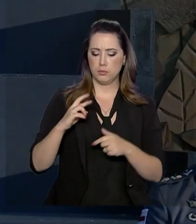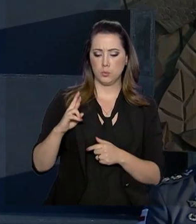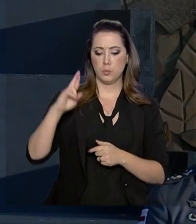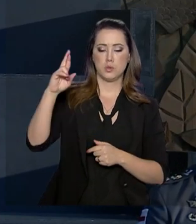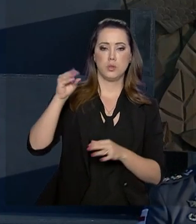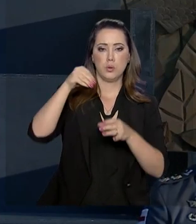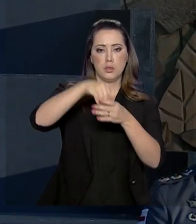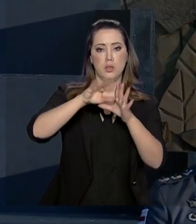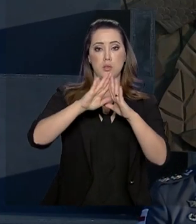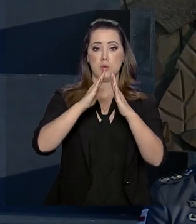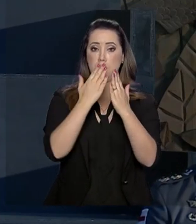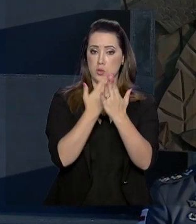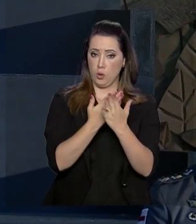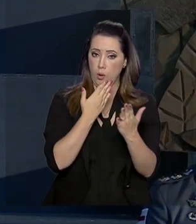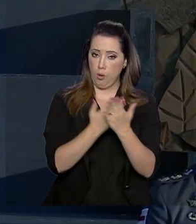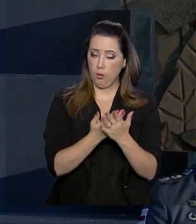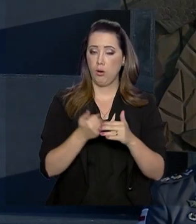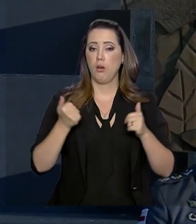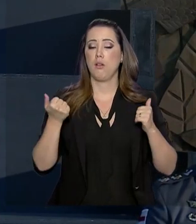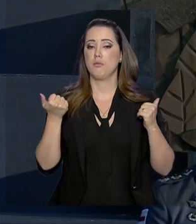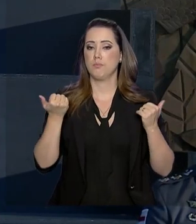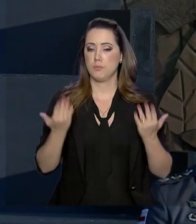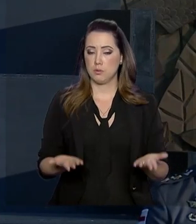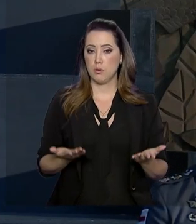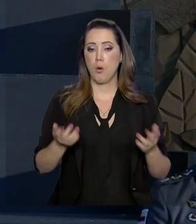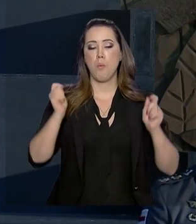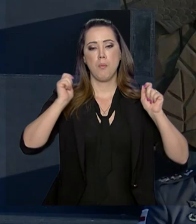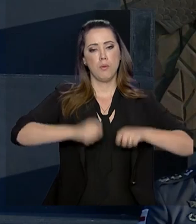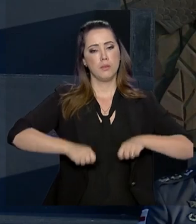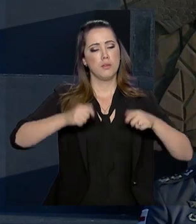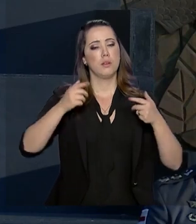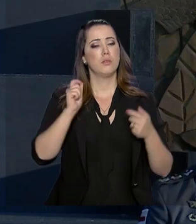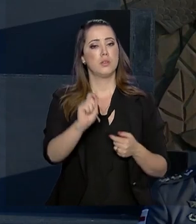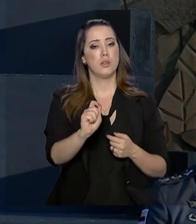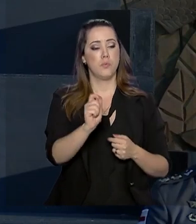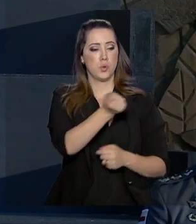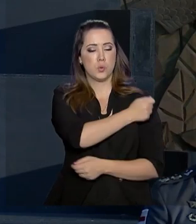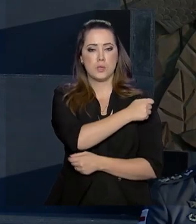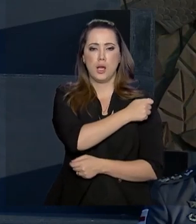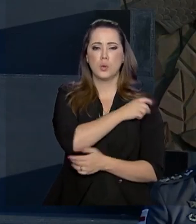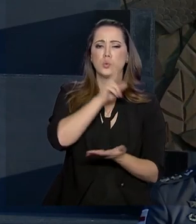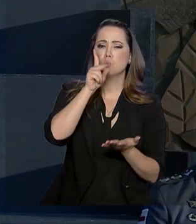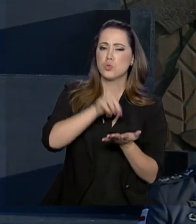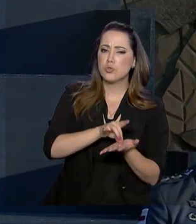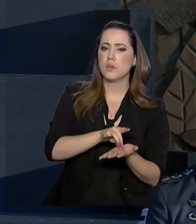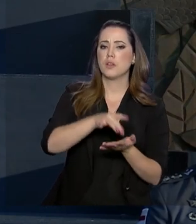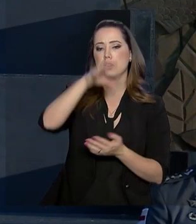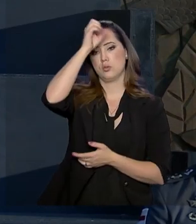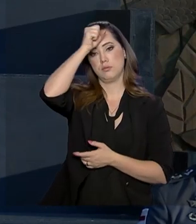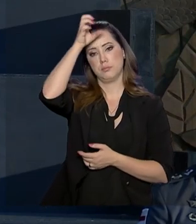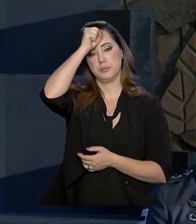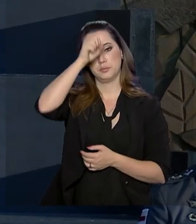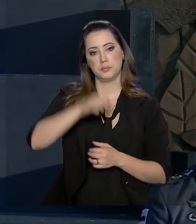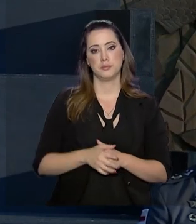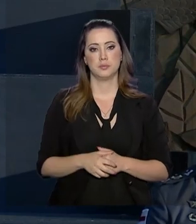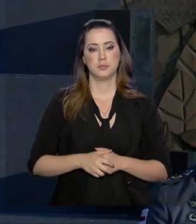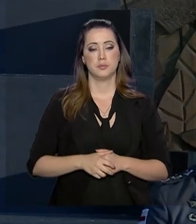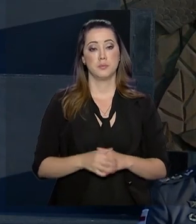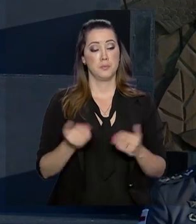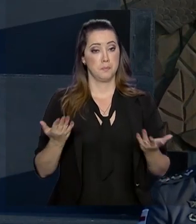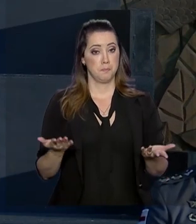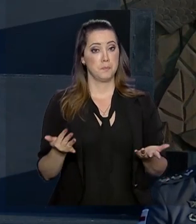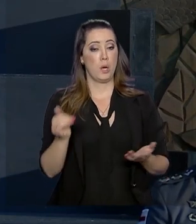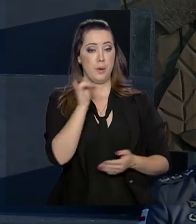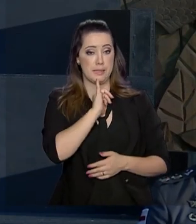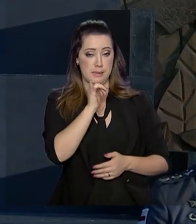aula e, dessa forma, poder fazer com que os alunos realmente aprendam. E o